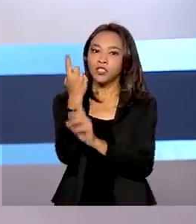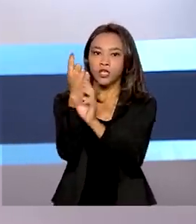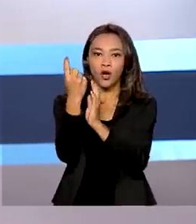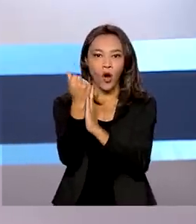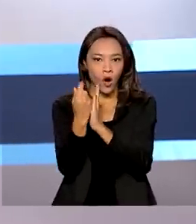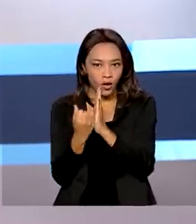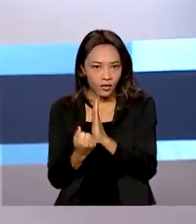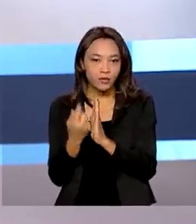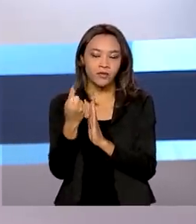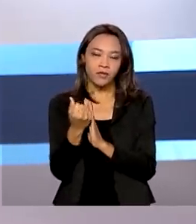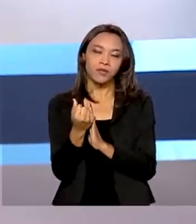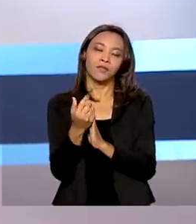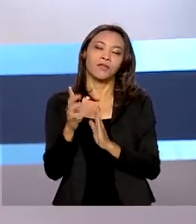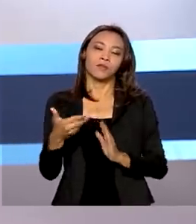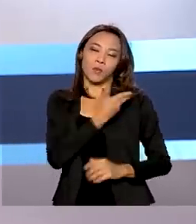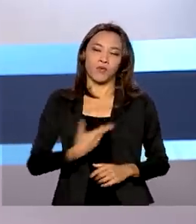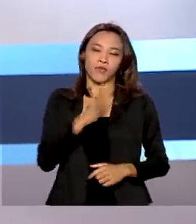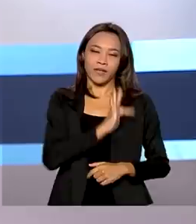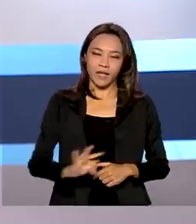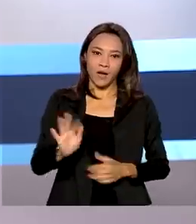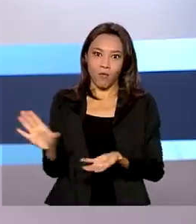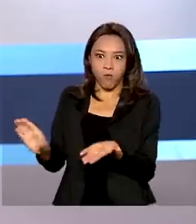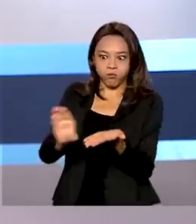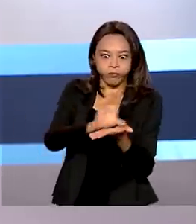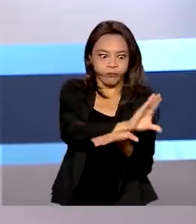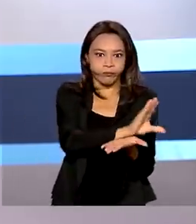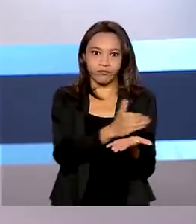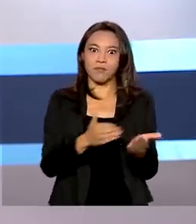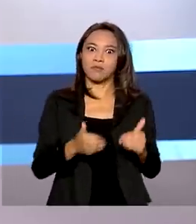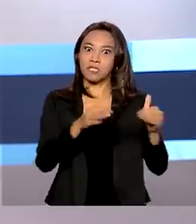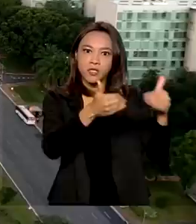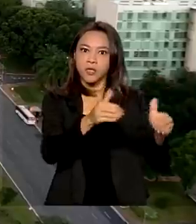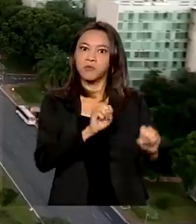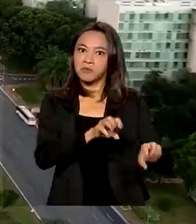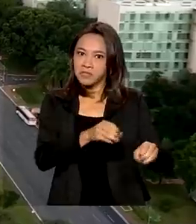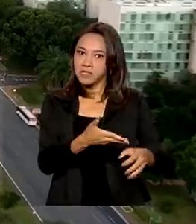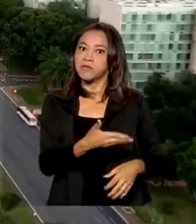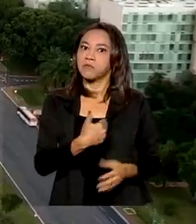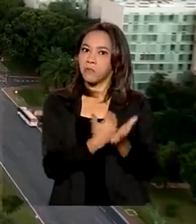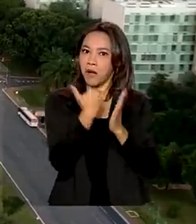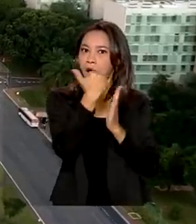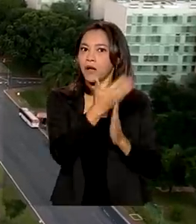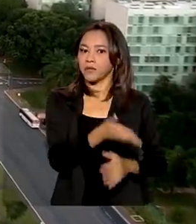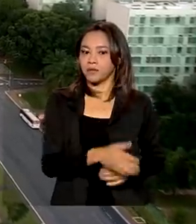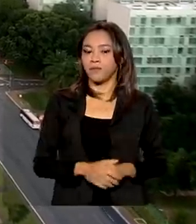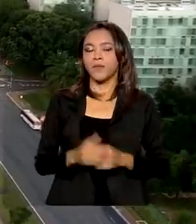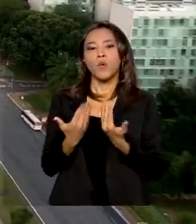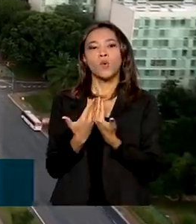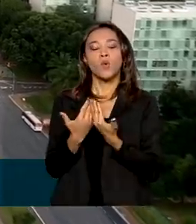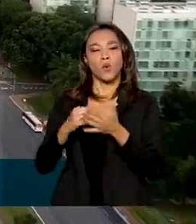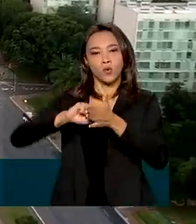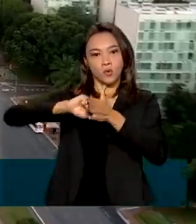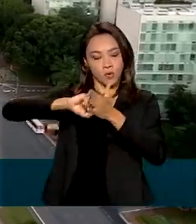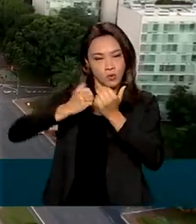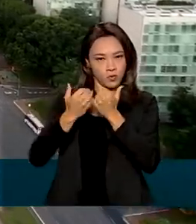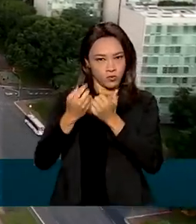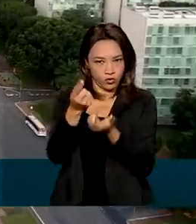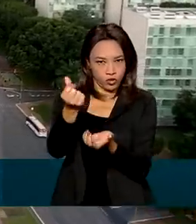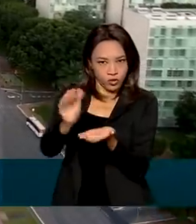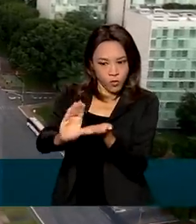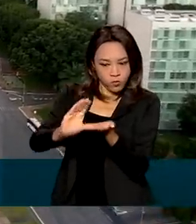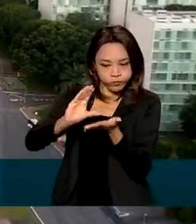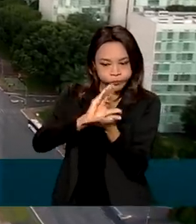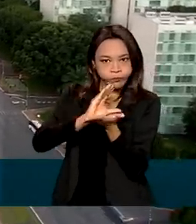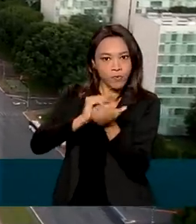O Ministério da Educação ficou com a maior parcela dos recursos. O desbloqueio de recursos foi possível com a